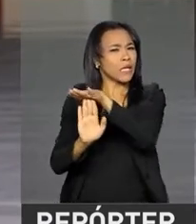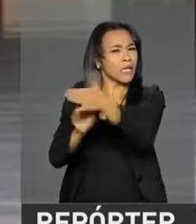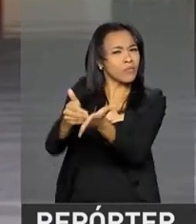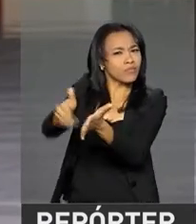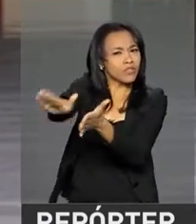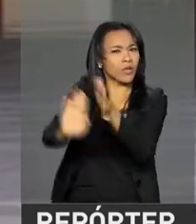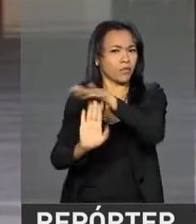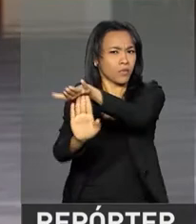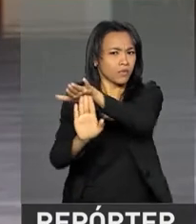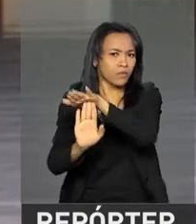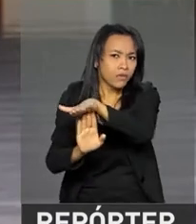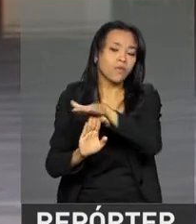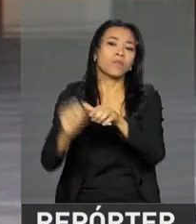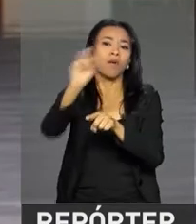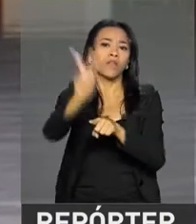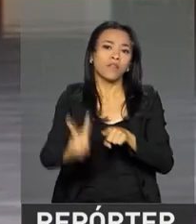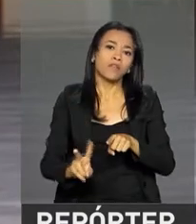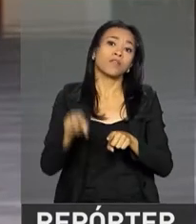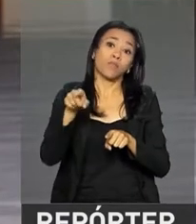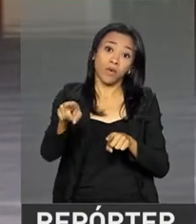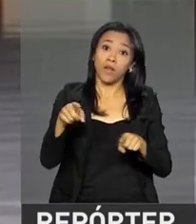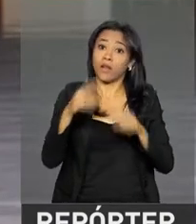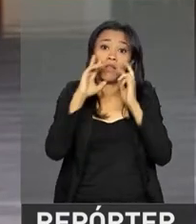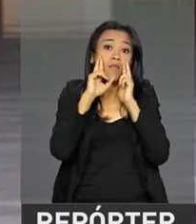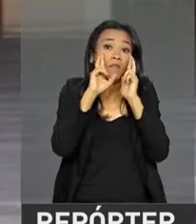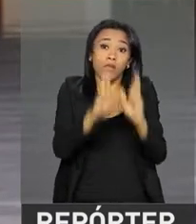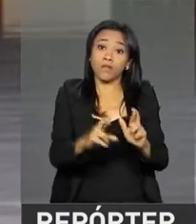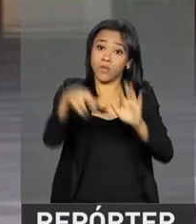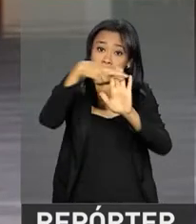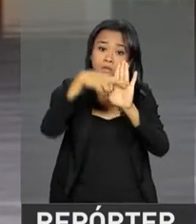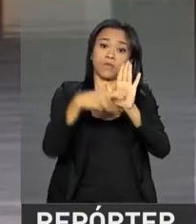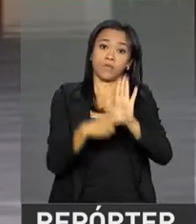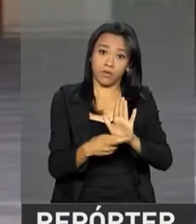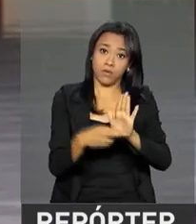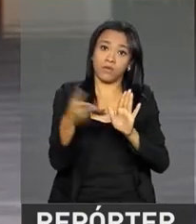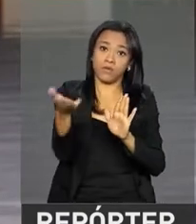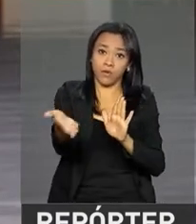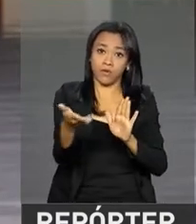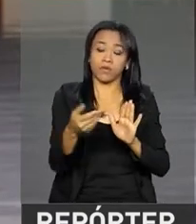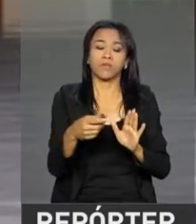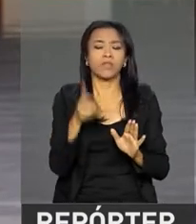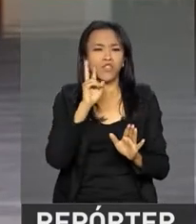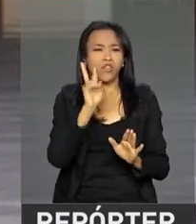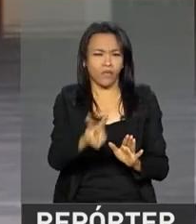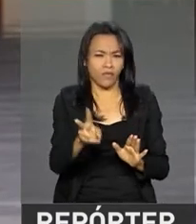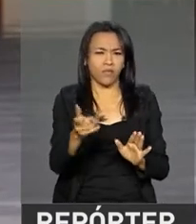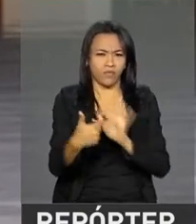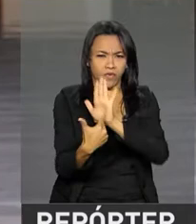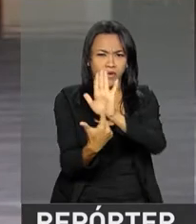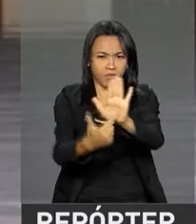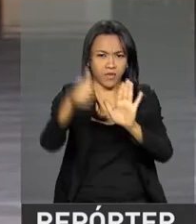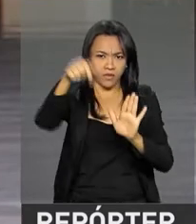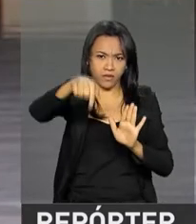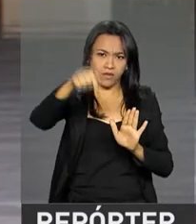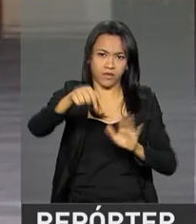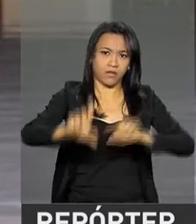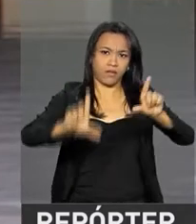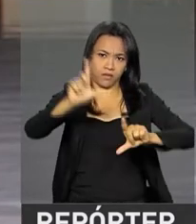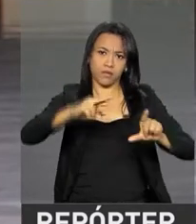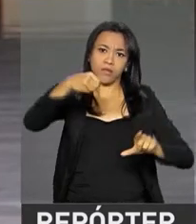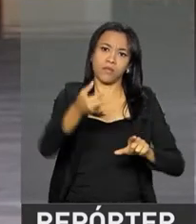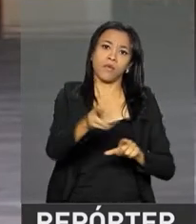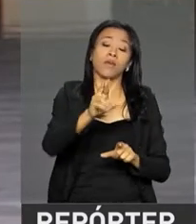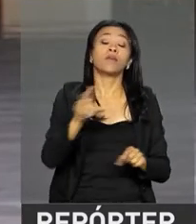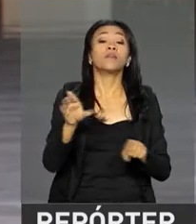ruptura, pela ruptura da ordem democrática no país, como a gente viu agora há pouco nessa edição aqui do Repórter NBR.